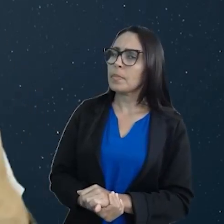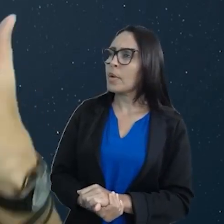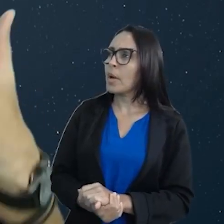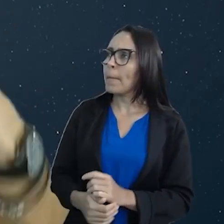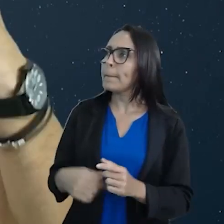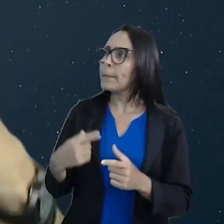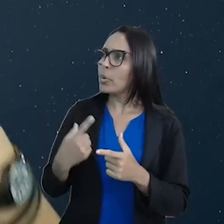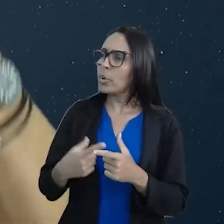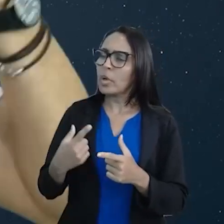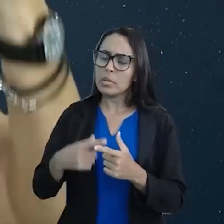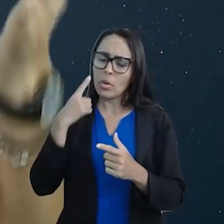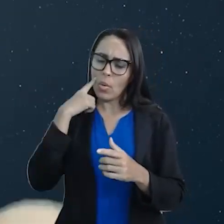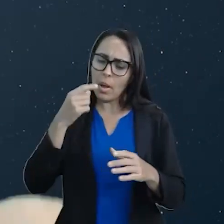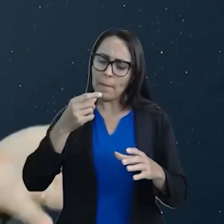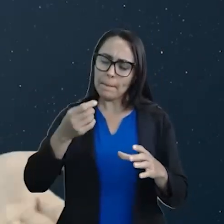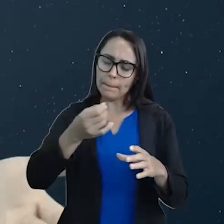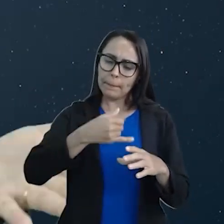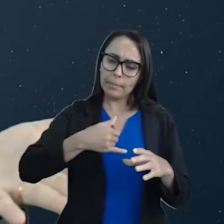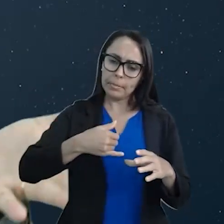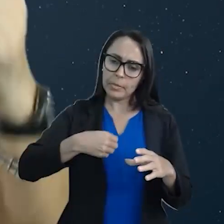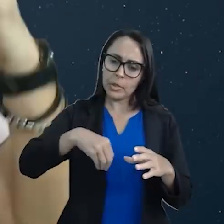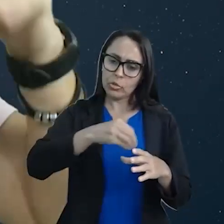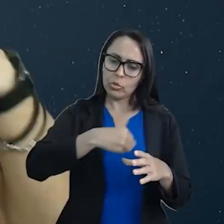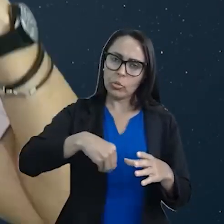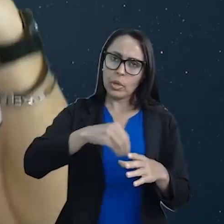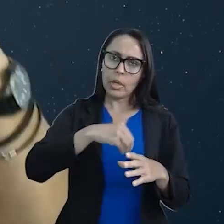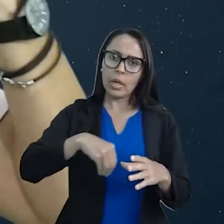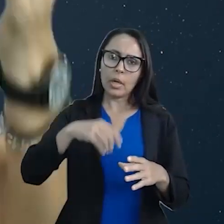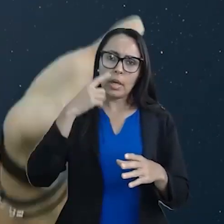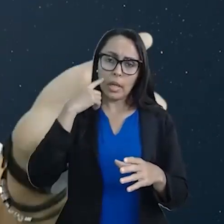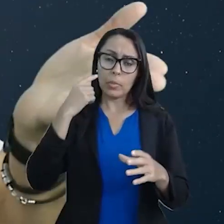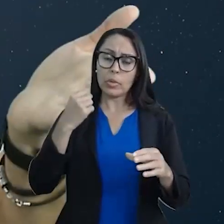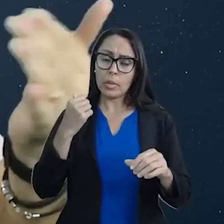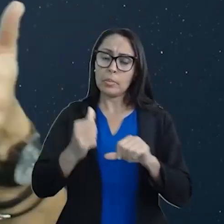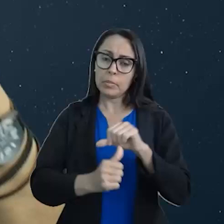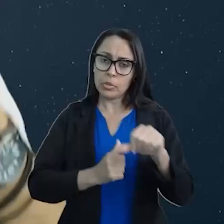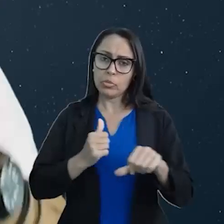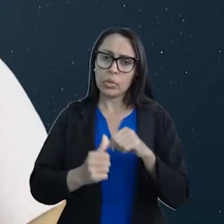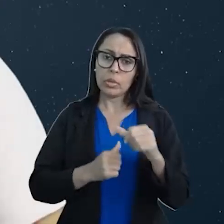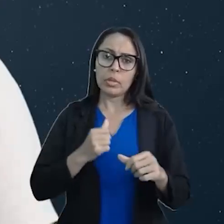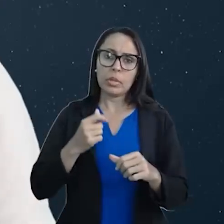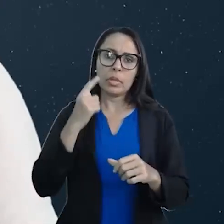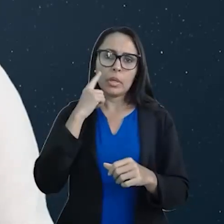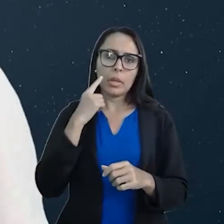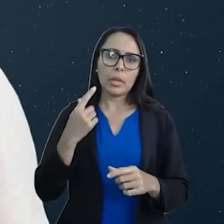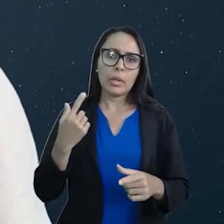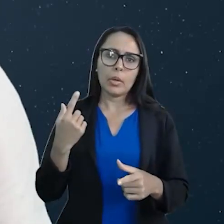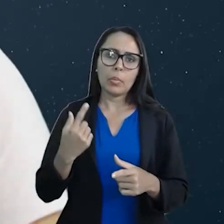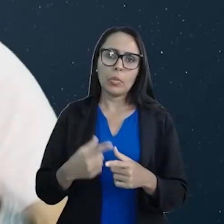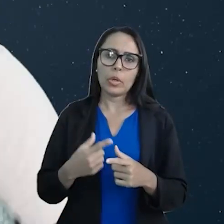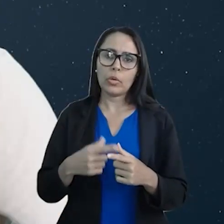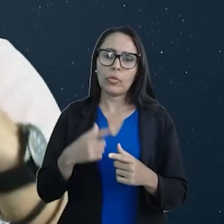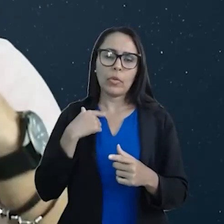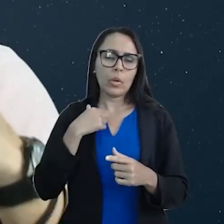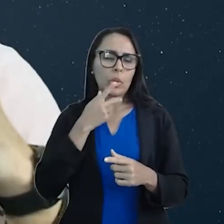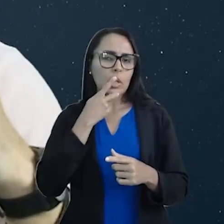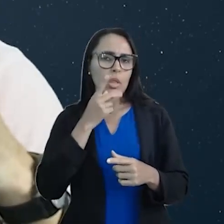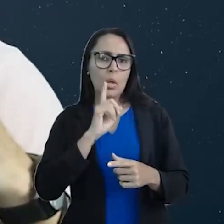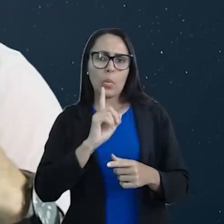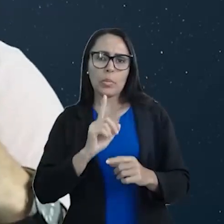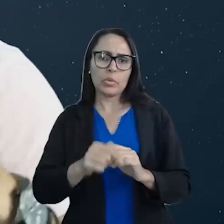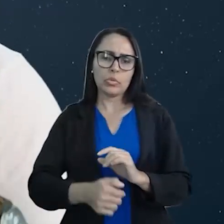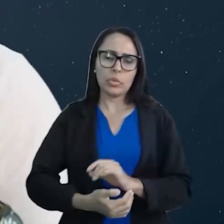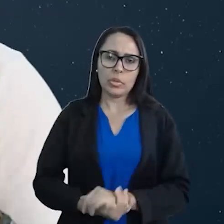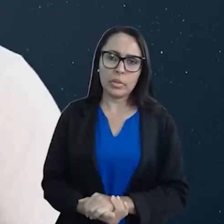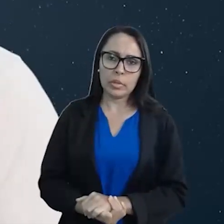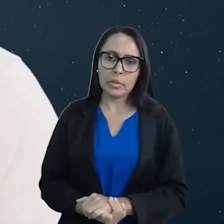dizendo que é mistura heterogênea, é porque está se misturando. Por que eu digo que água e óleo não se mistura? Se é